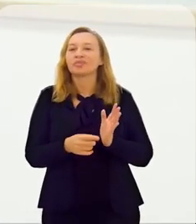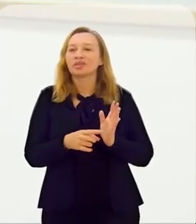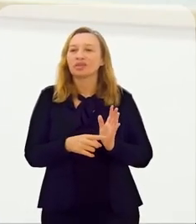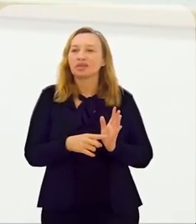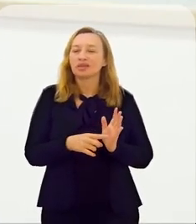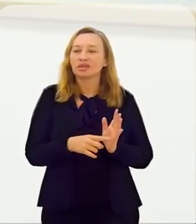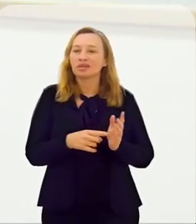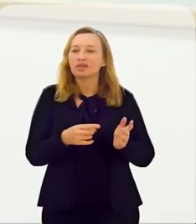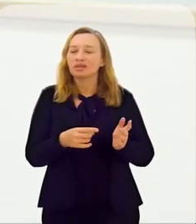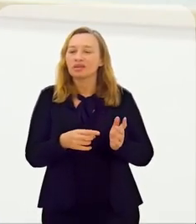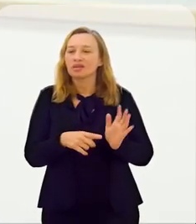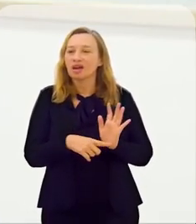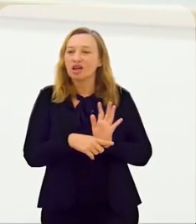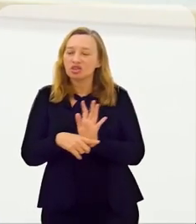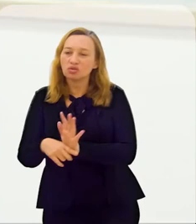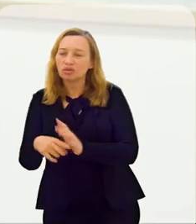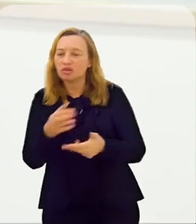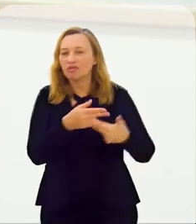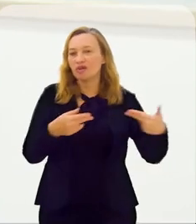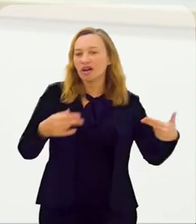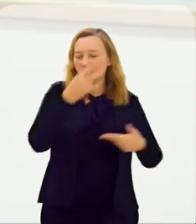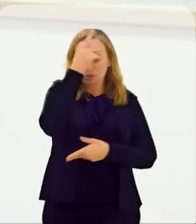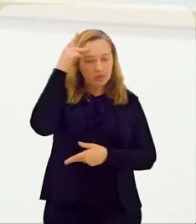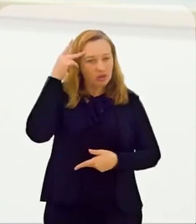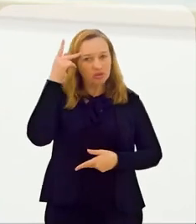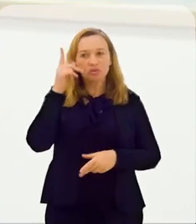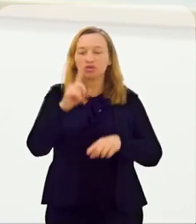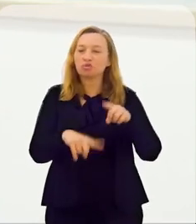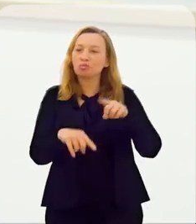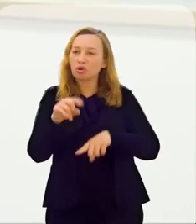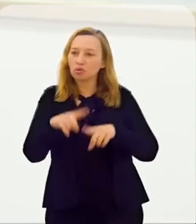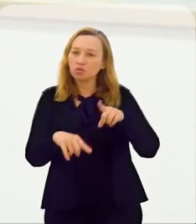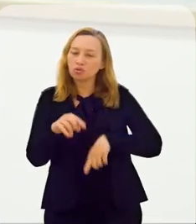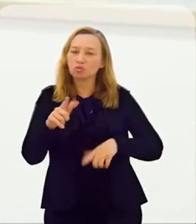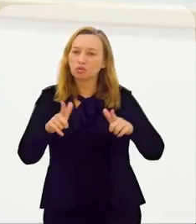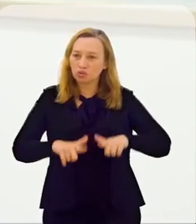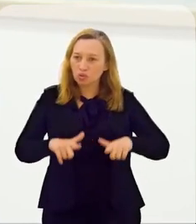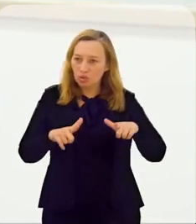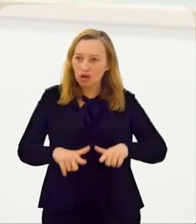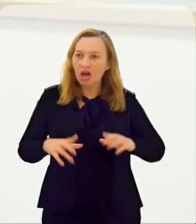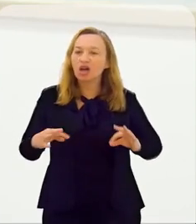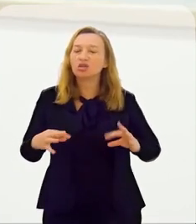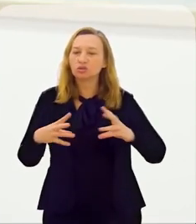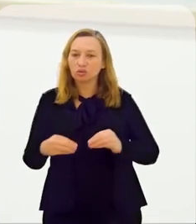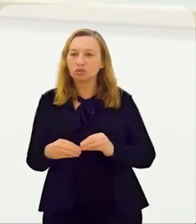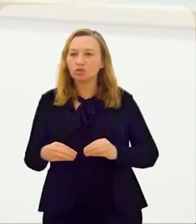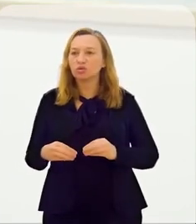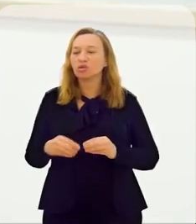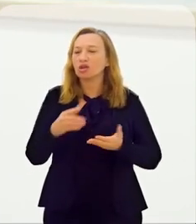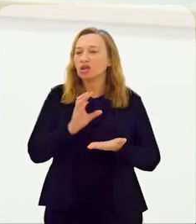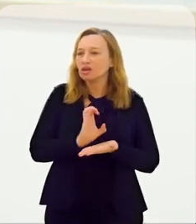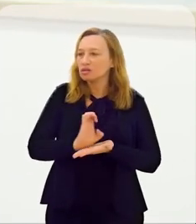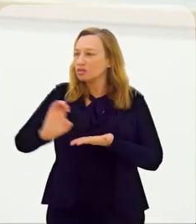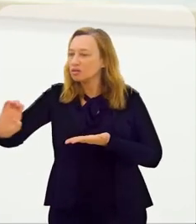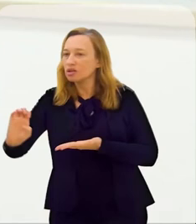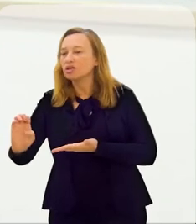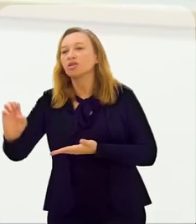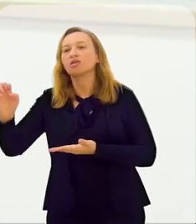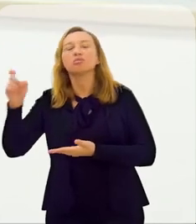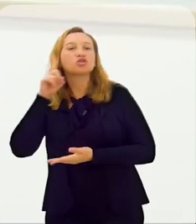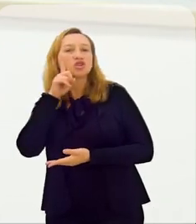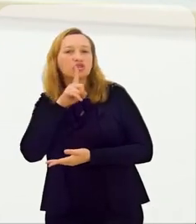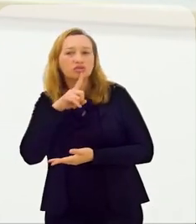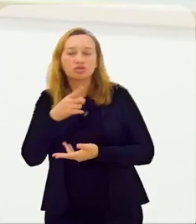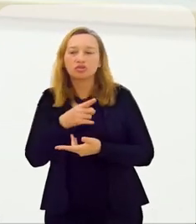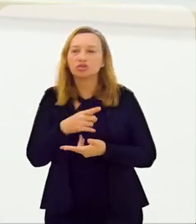um trabalho social, que remunera muito bem. o produto dessas empresas está sendo exportado, todo ele para